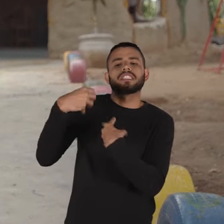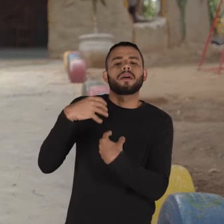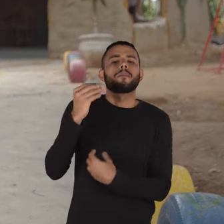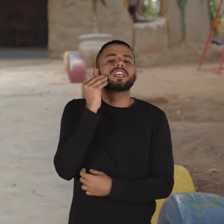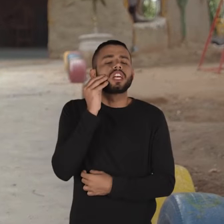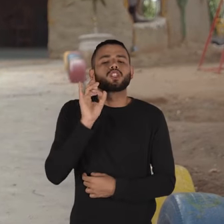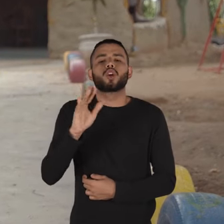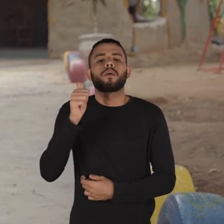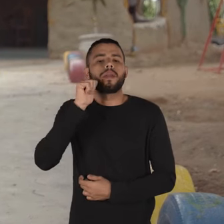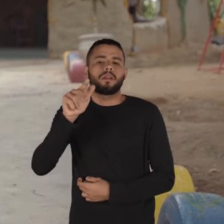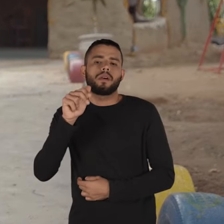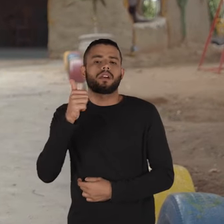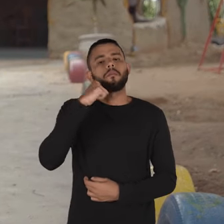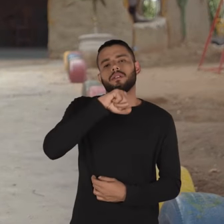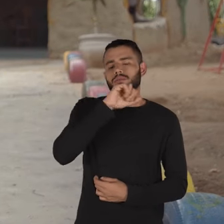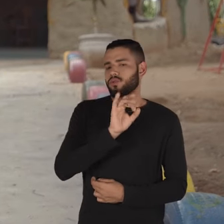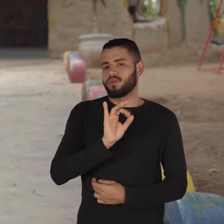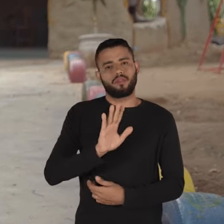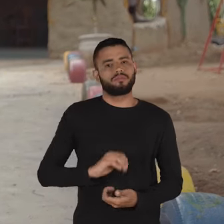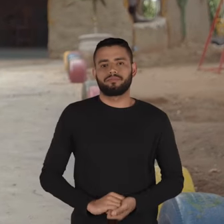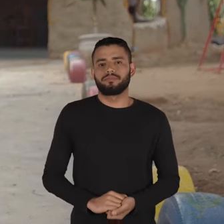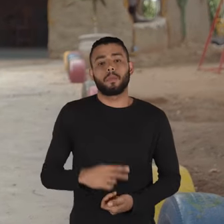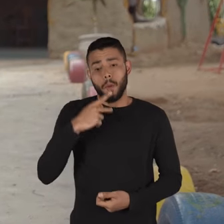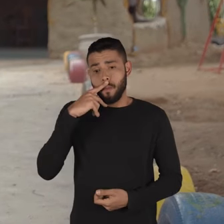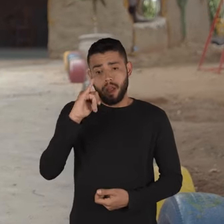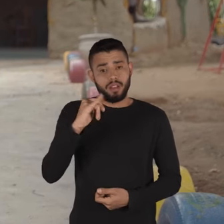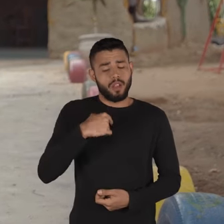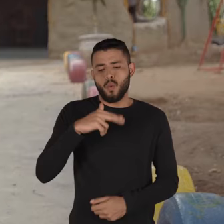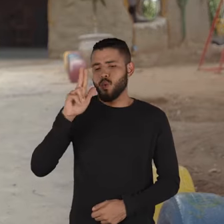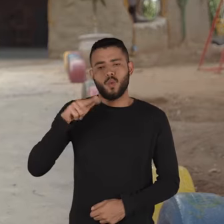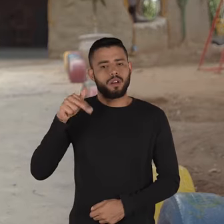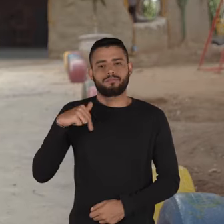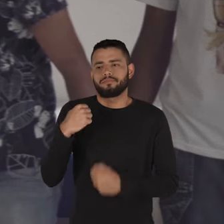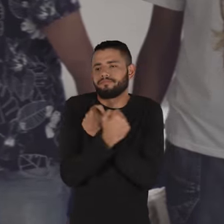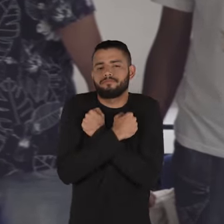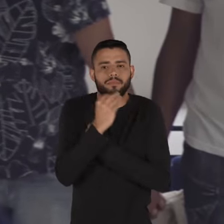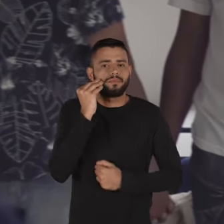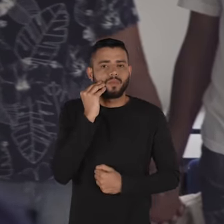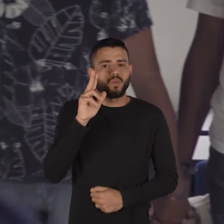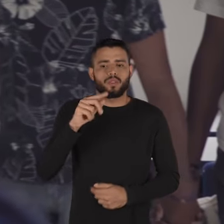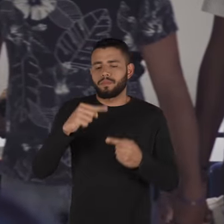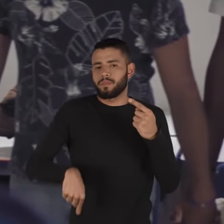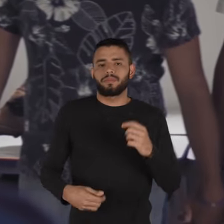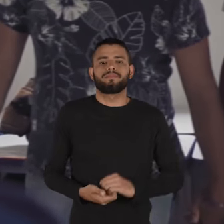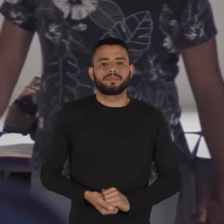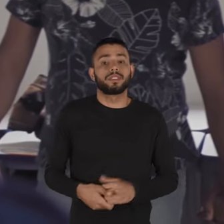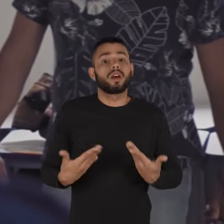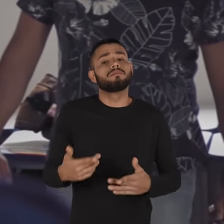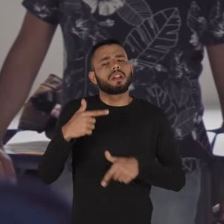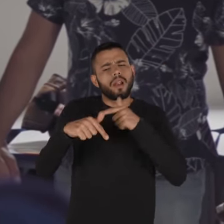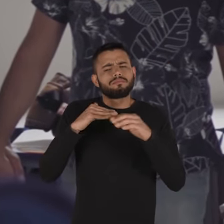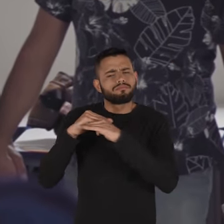abraçar e beijar era minha irmã com manhinha. E com meu pai eu não podia fazer isso. Trabalhar essa equidade